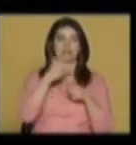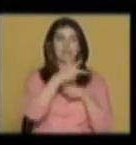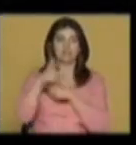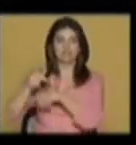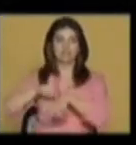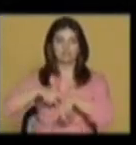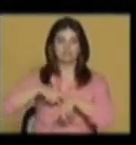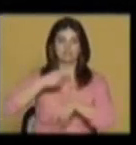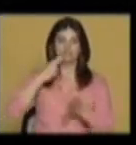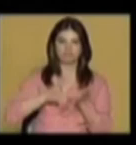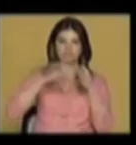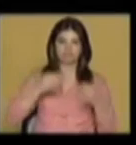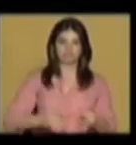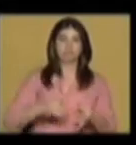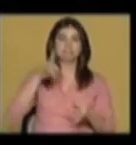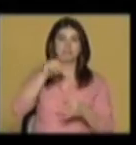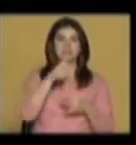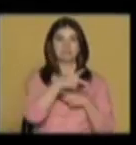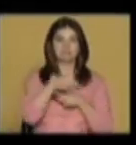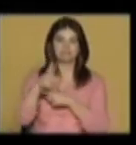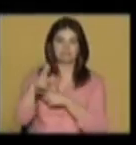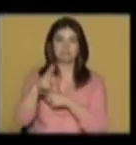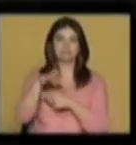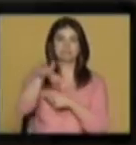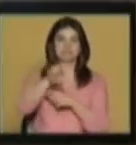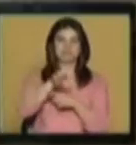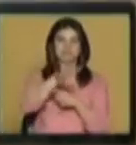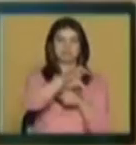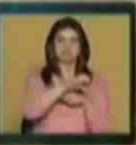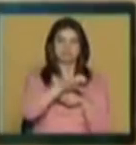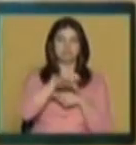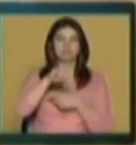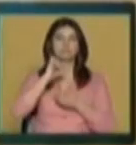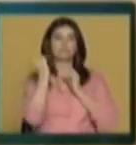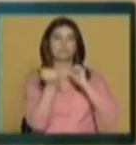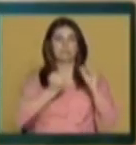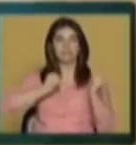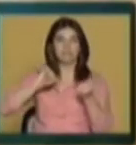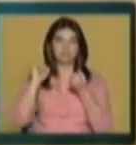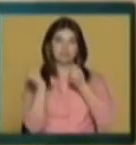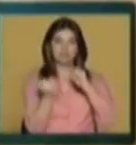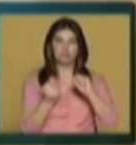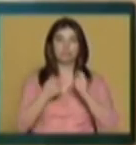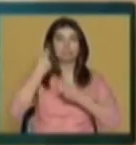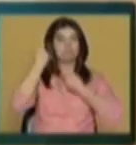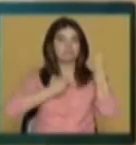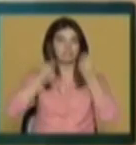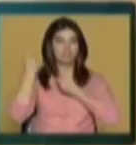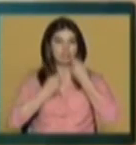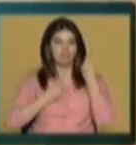em tempo real, a captação do performer, dos seus movimentos, da sua expressividade